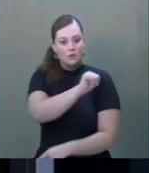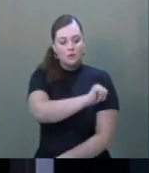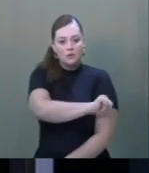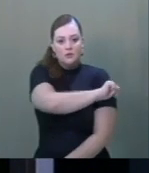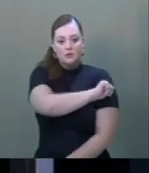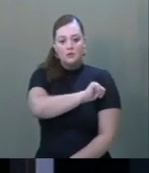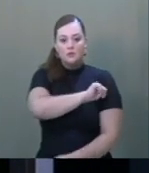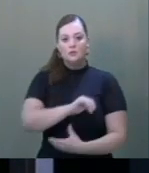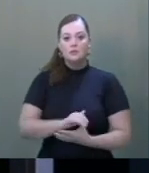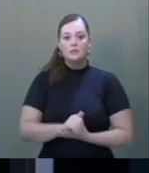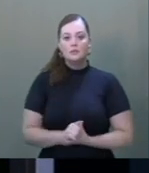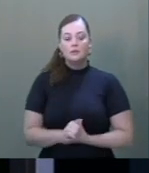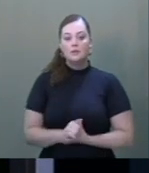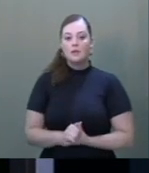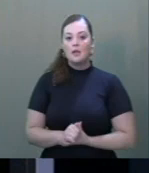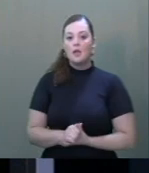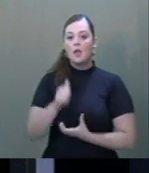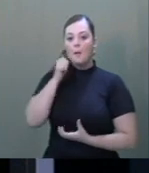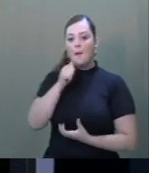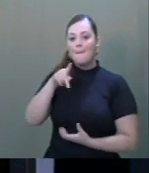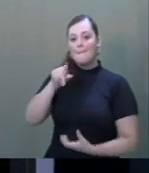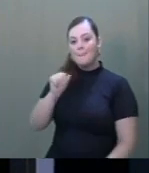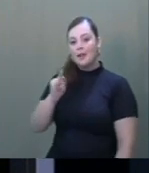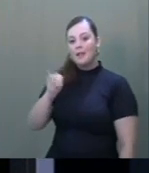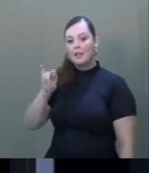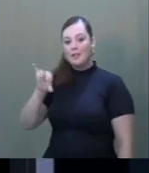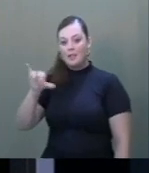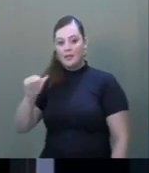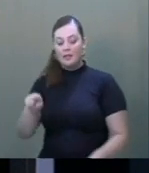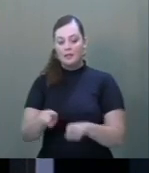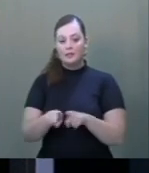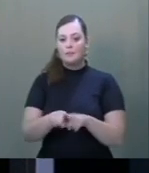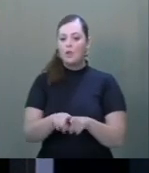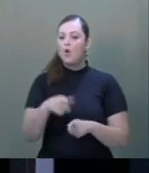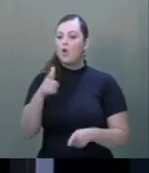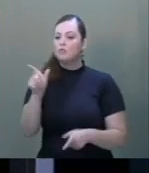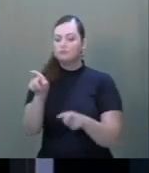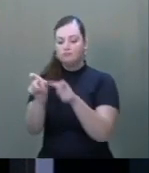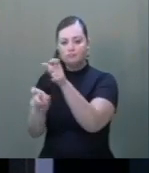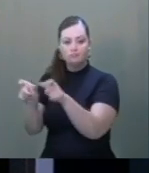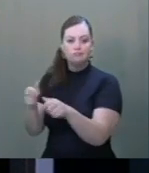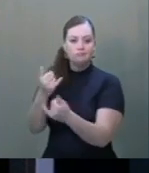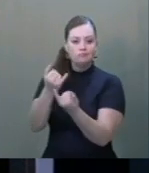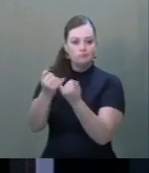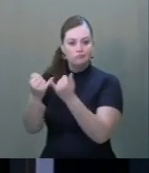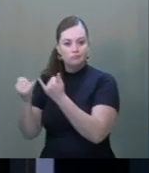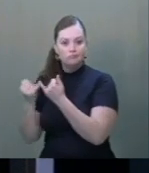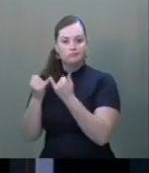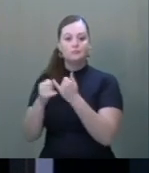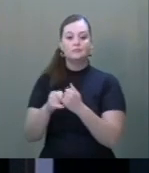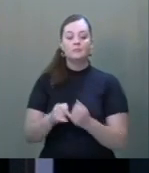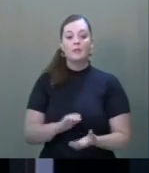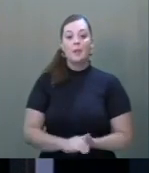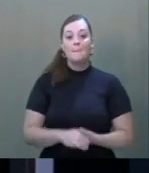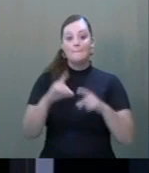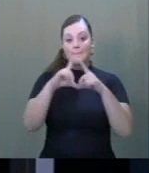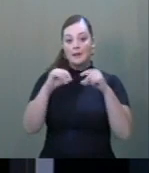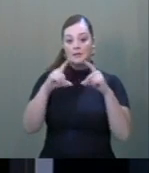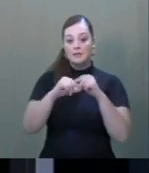enfermagem e a parteira, e da outras providências. Brasília, 22 de dezembro de 2022.